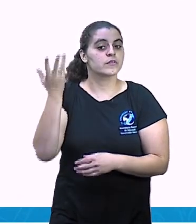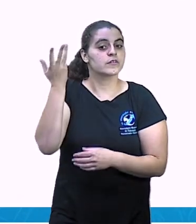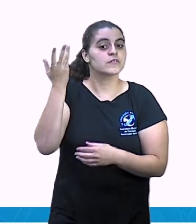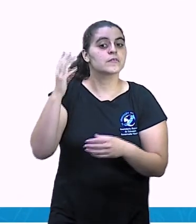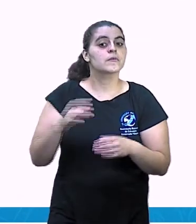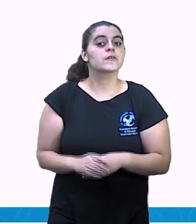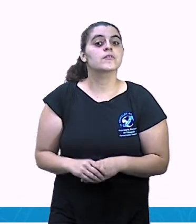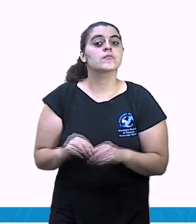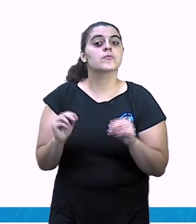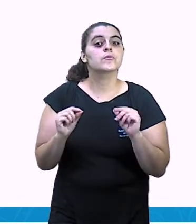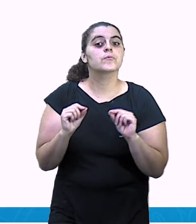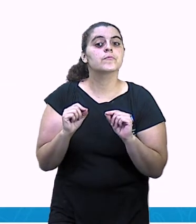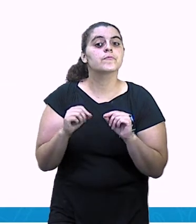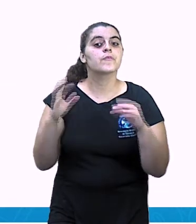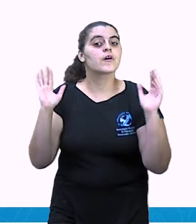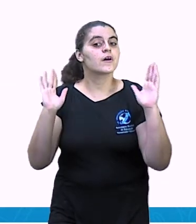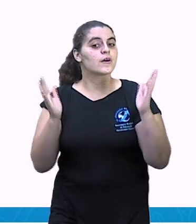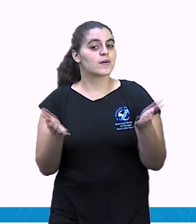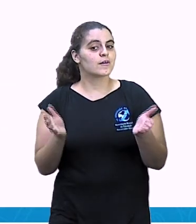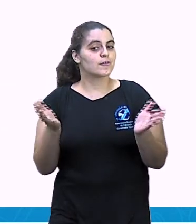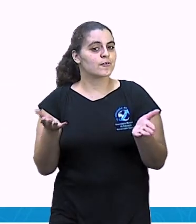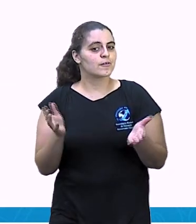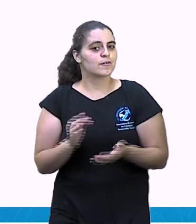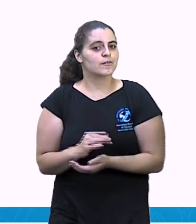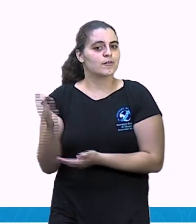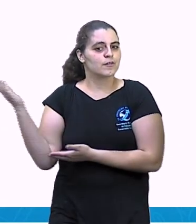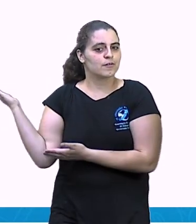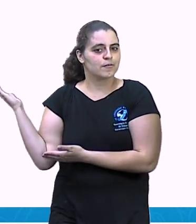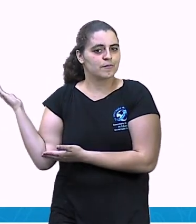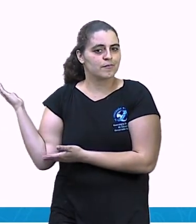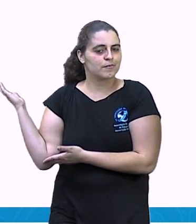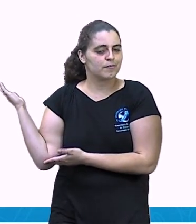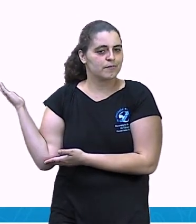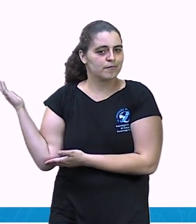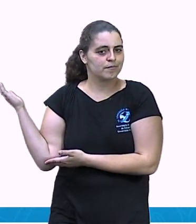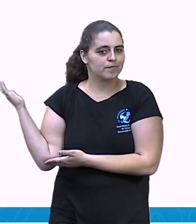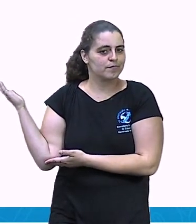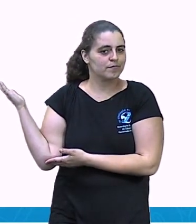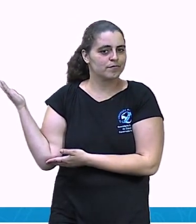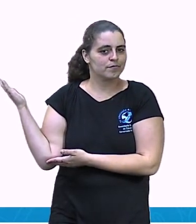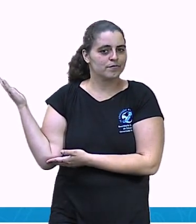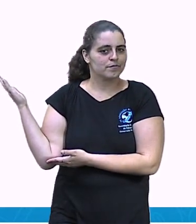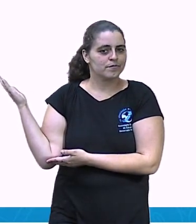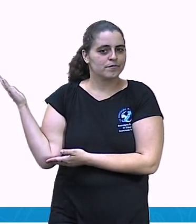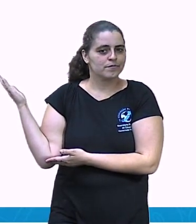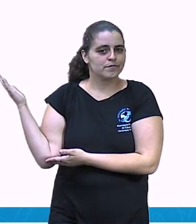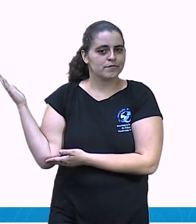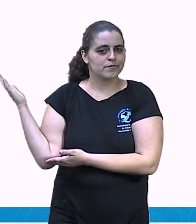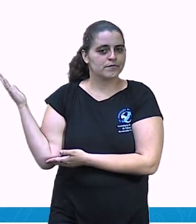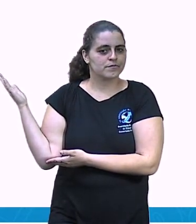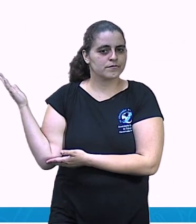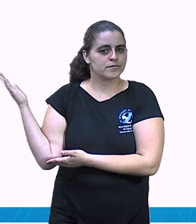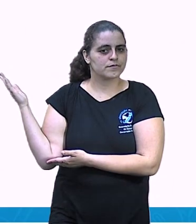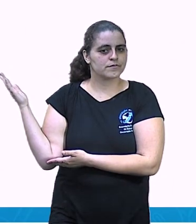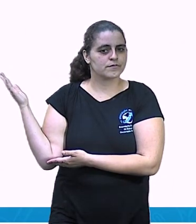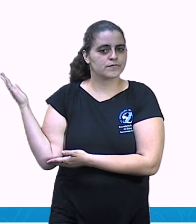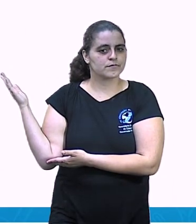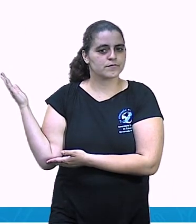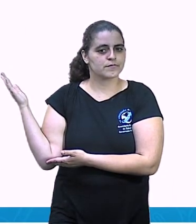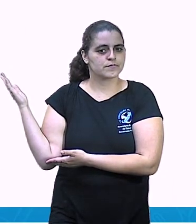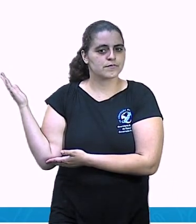Qual que é esse tempo verbal? Isso mesmo. É o presente. É o que está